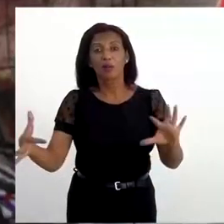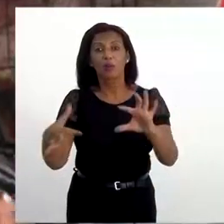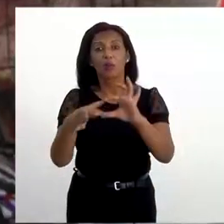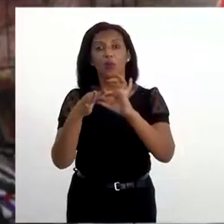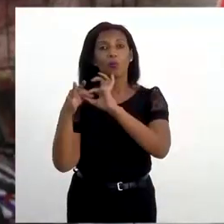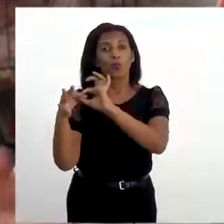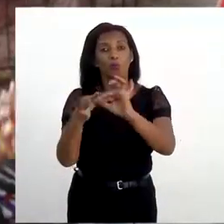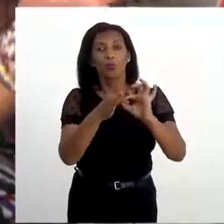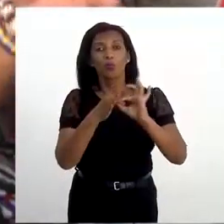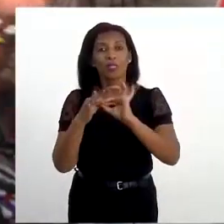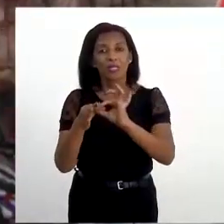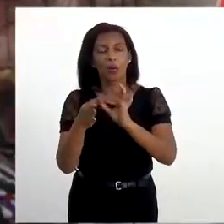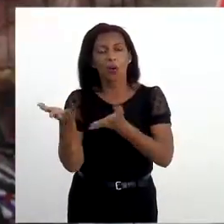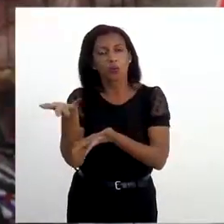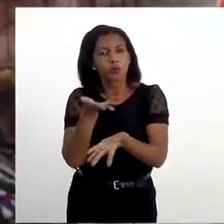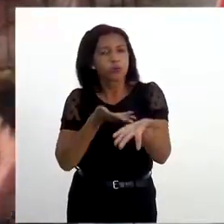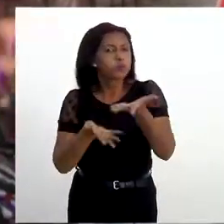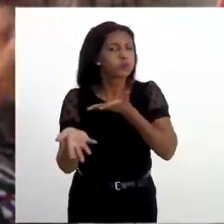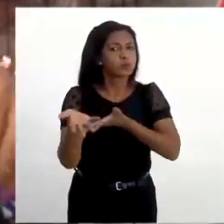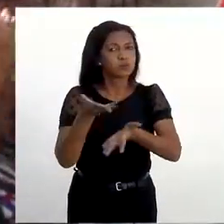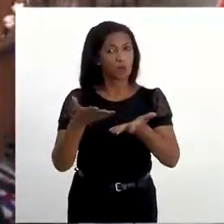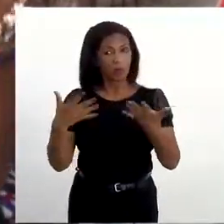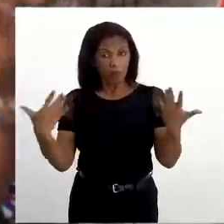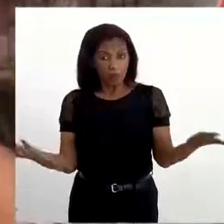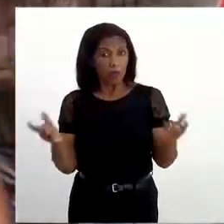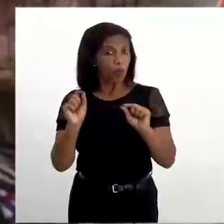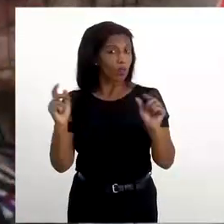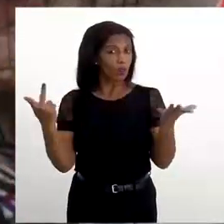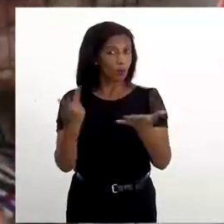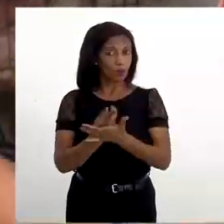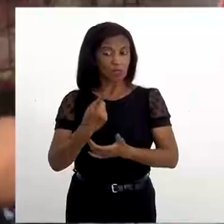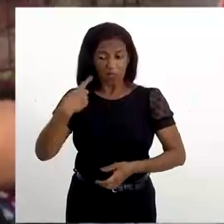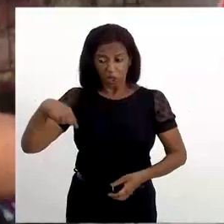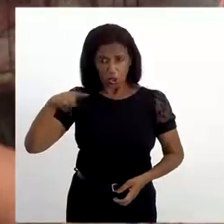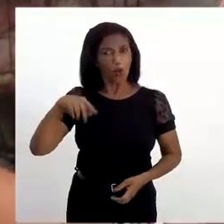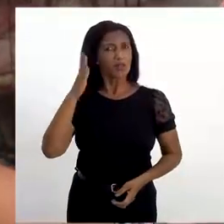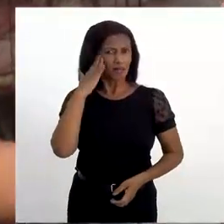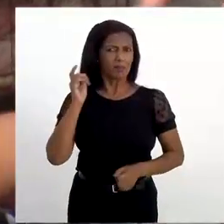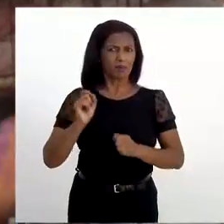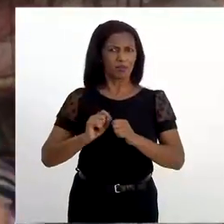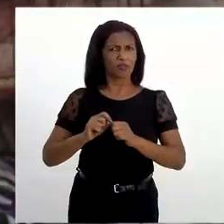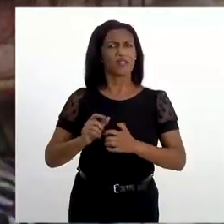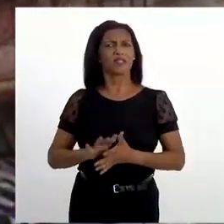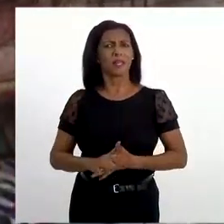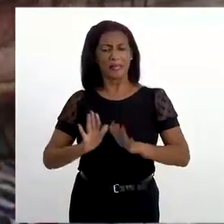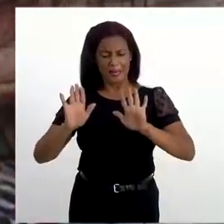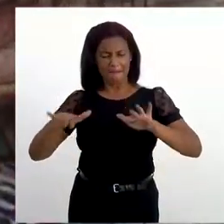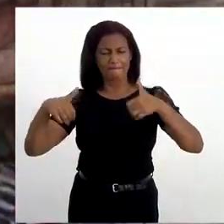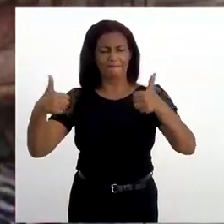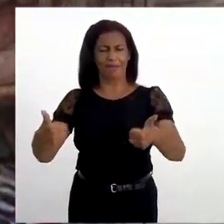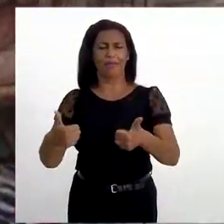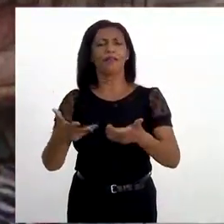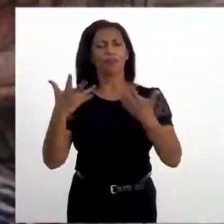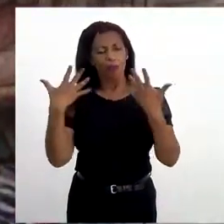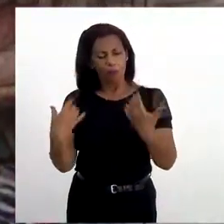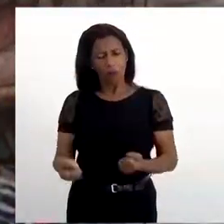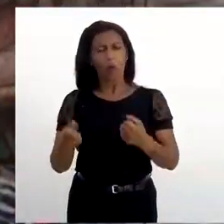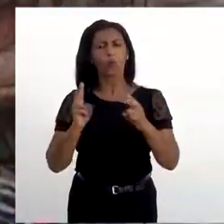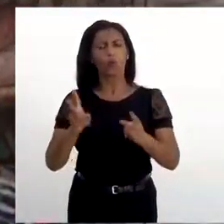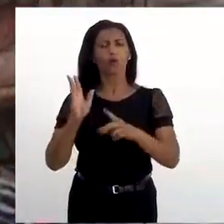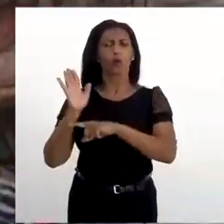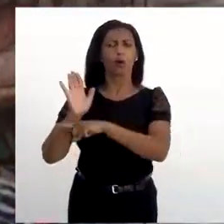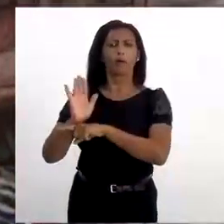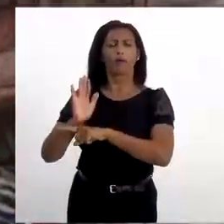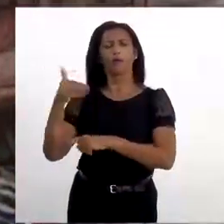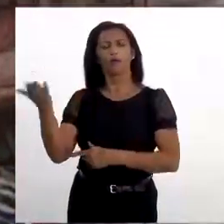Né? Isso aí é o que? Isso aí é união. Isso é unidade. Isso é cooperação. Então, o que acontece? Nós sabemos fazer. E fazemos bem feito.